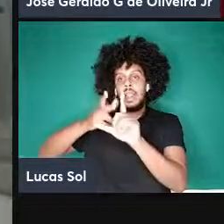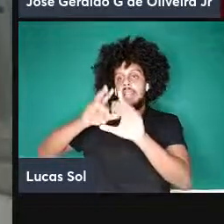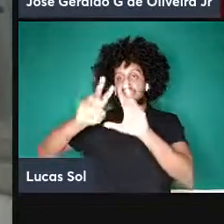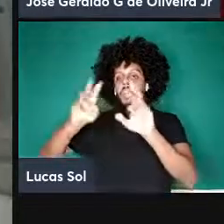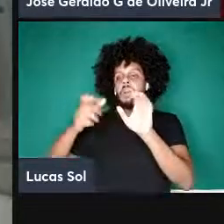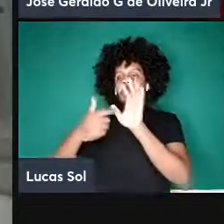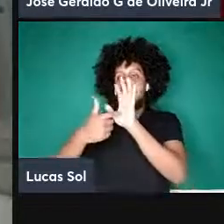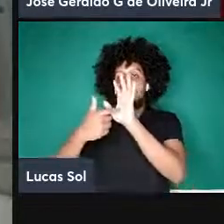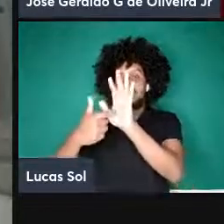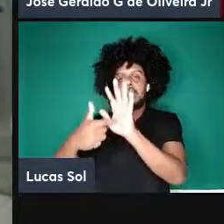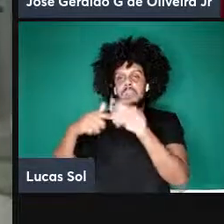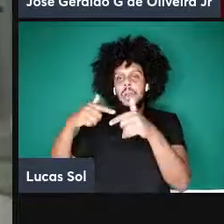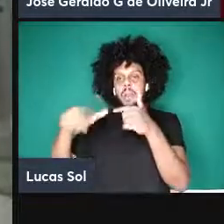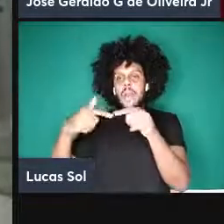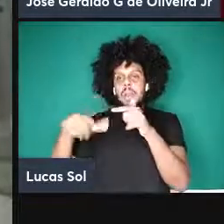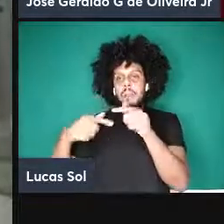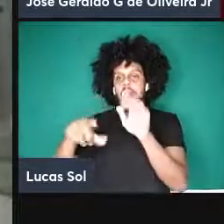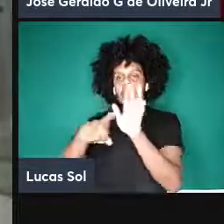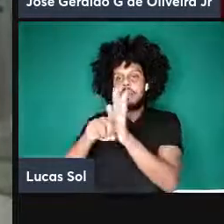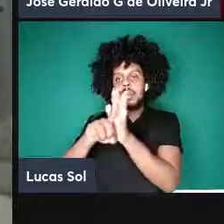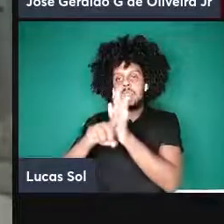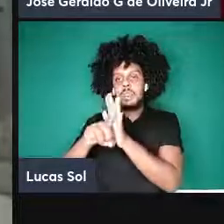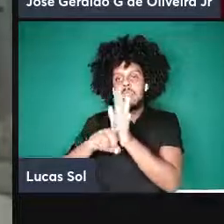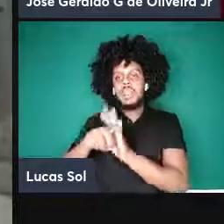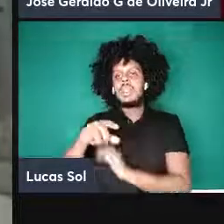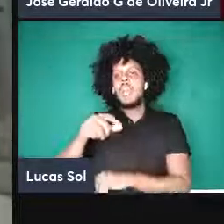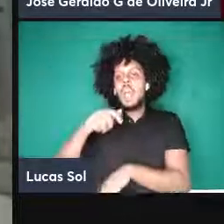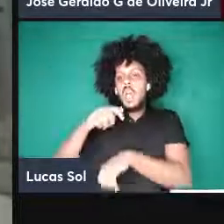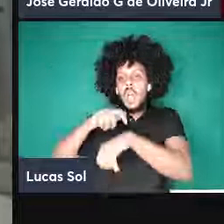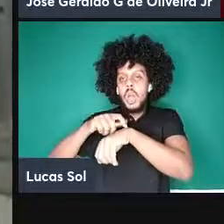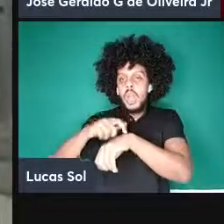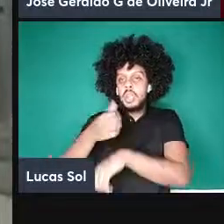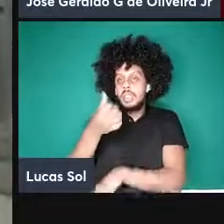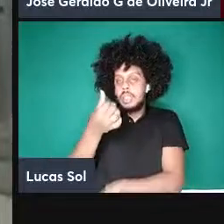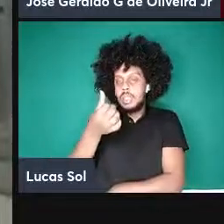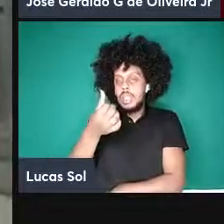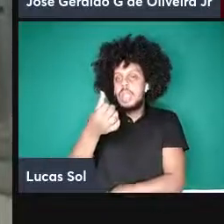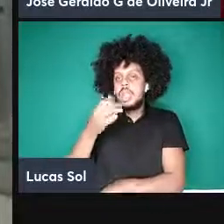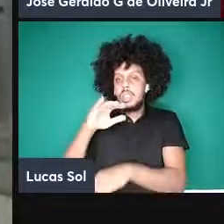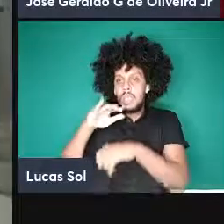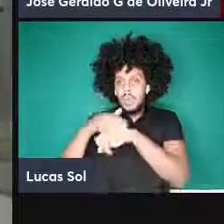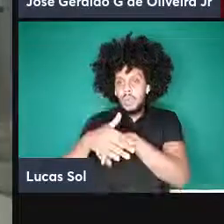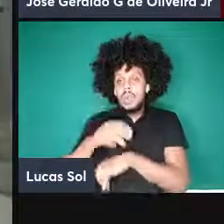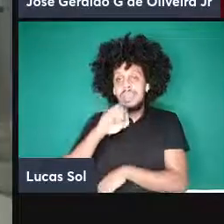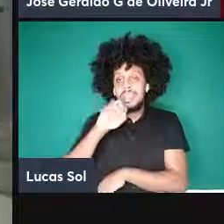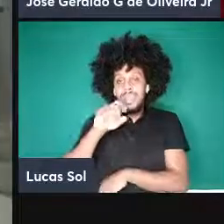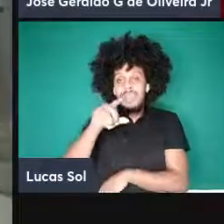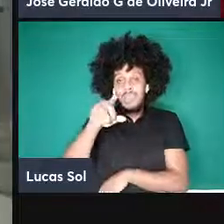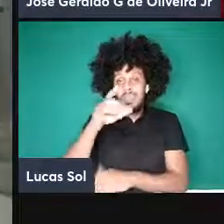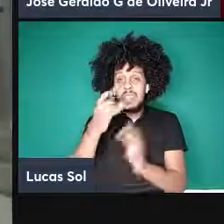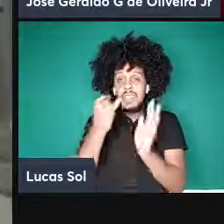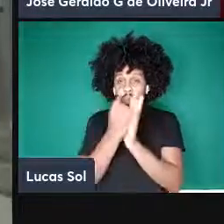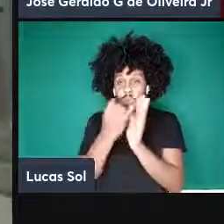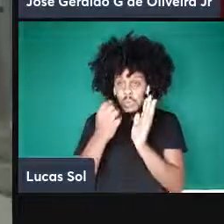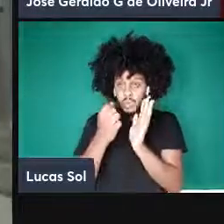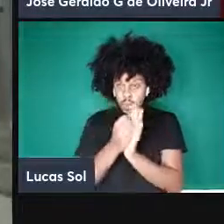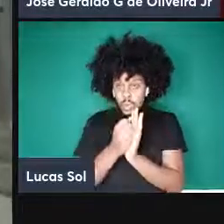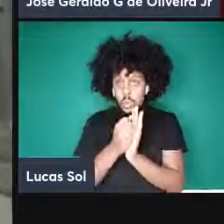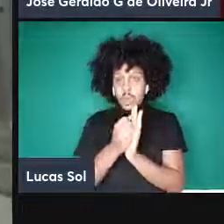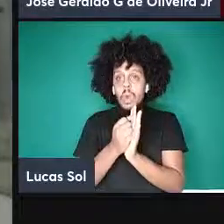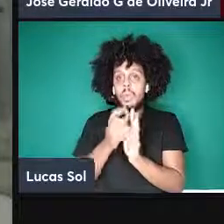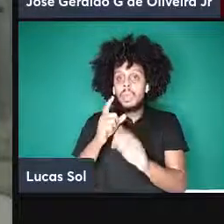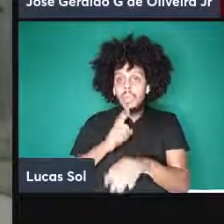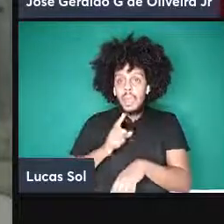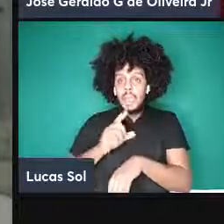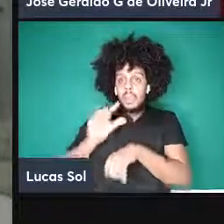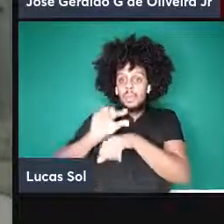às 18 horas e depois quem se inscreveu no minicurso vai ter um minicurso de piton tem uma tem aqui que está